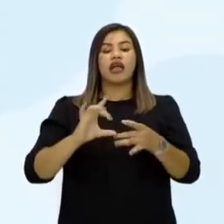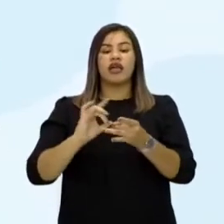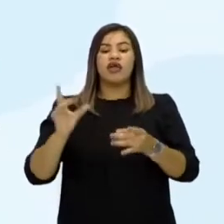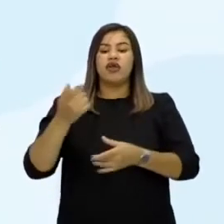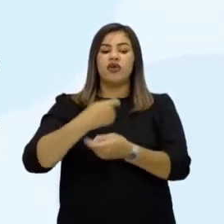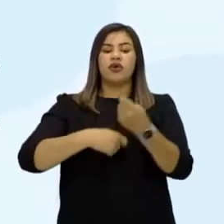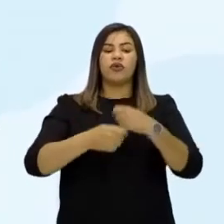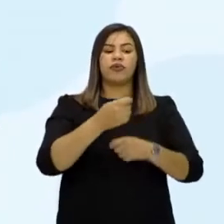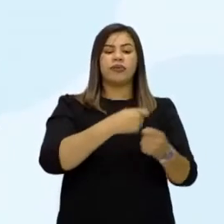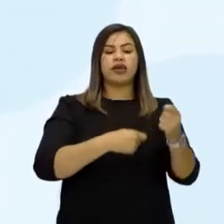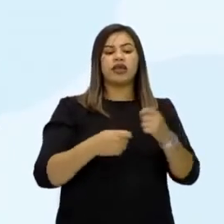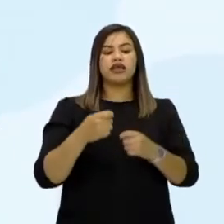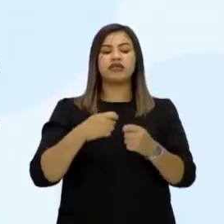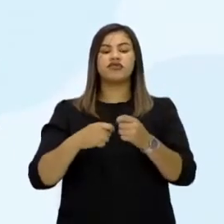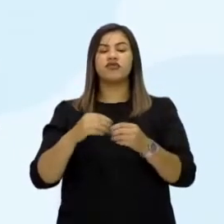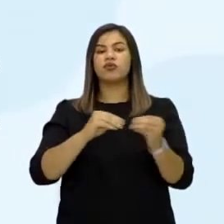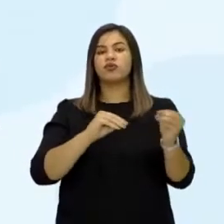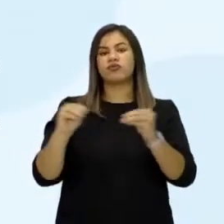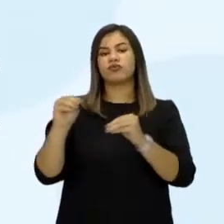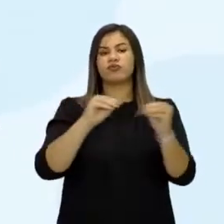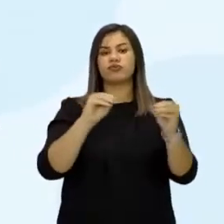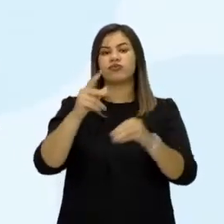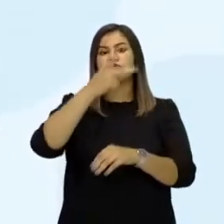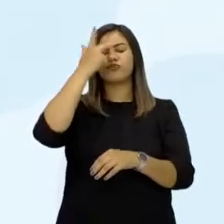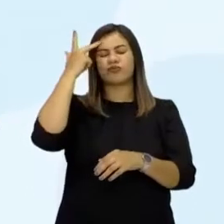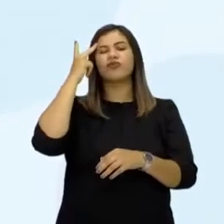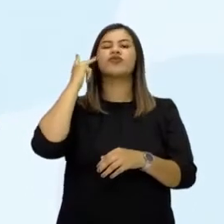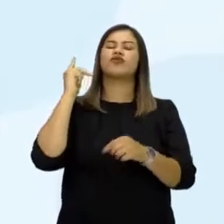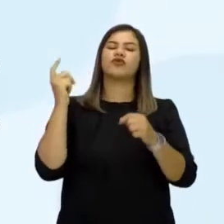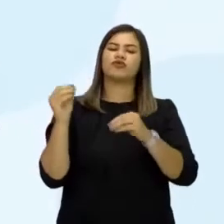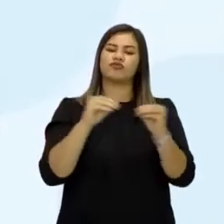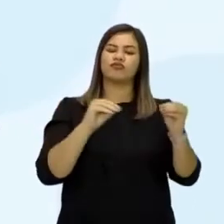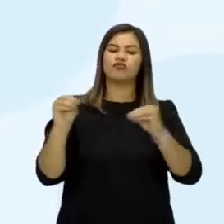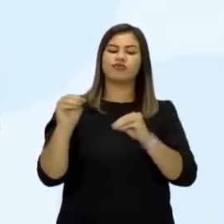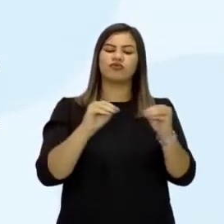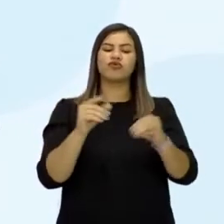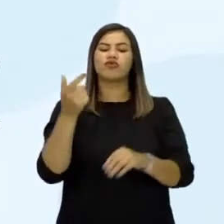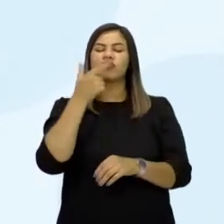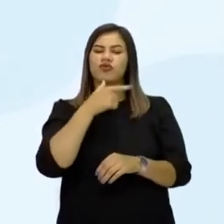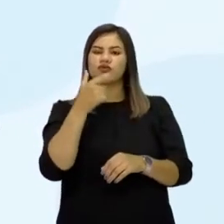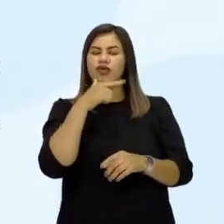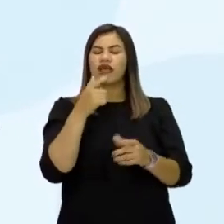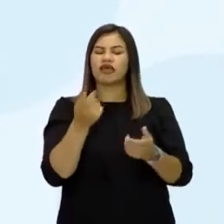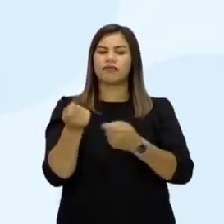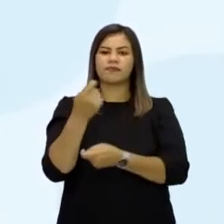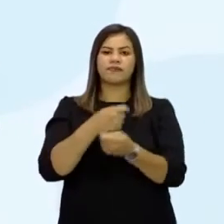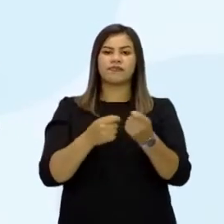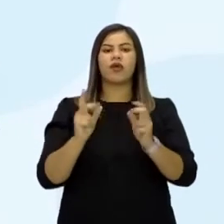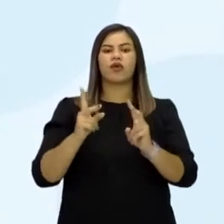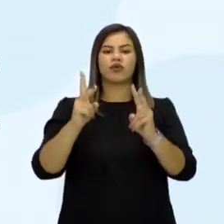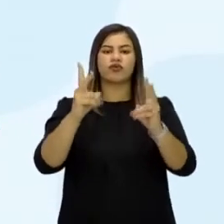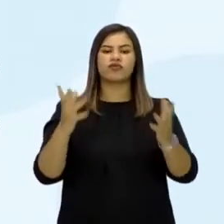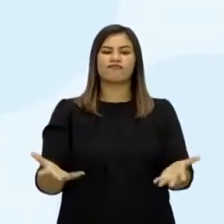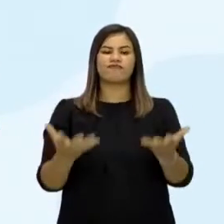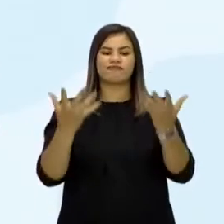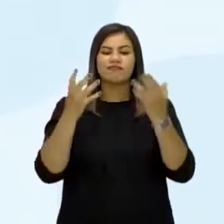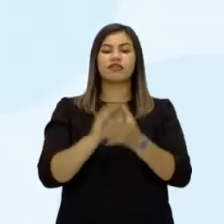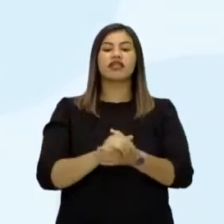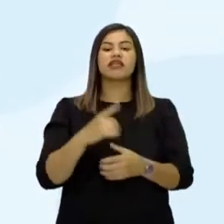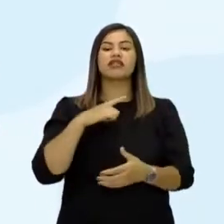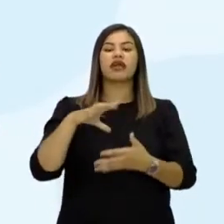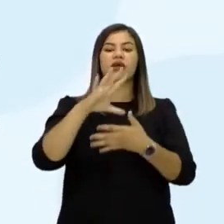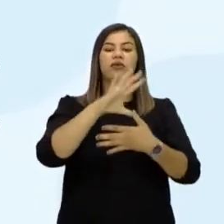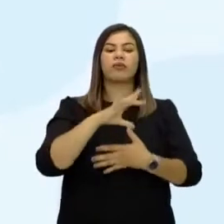deslocamento de cidadãos entre os países membros, dando-lhe estímulo comercial. E aí tem o mapa, mostrando aí